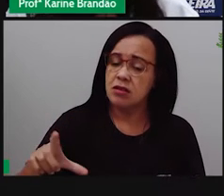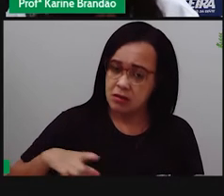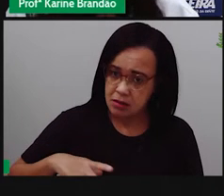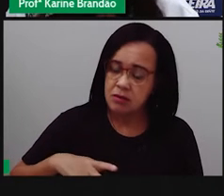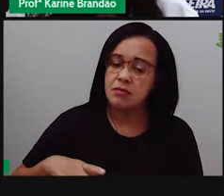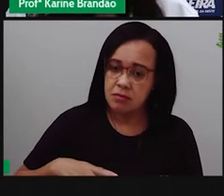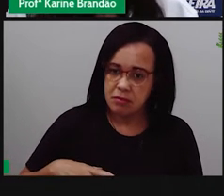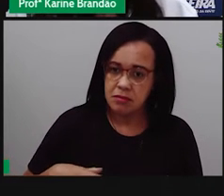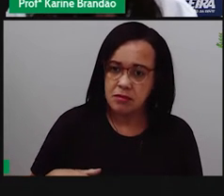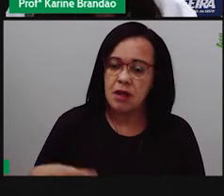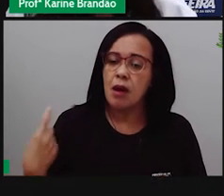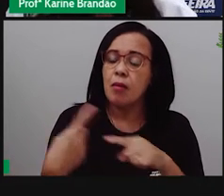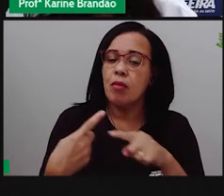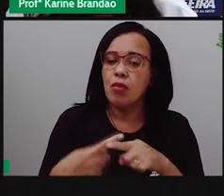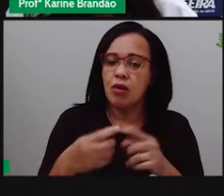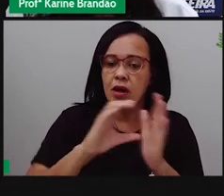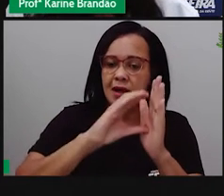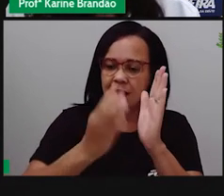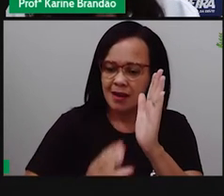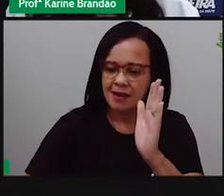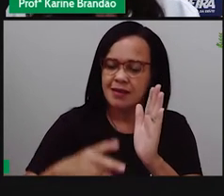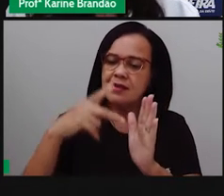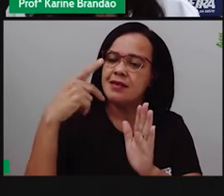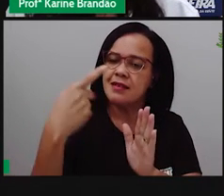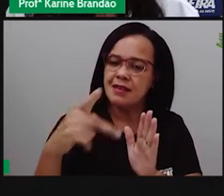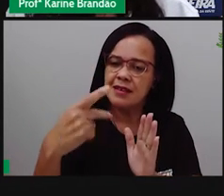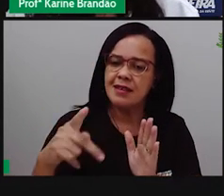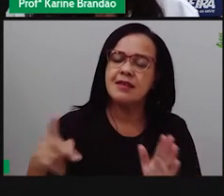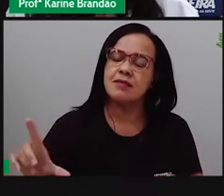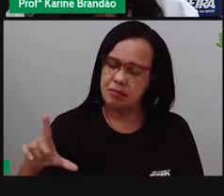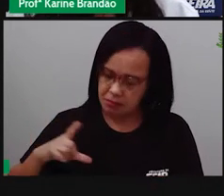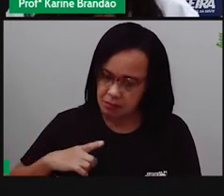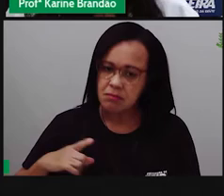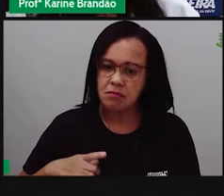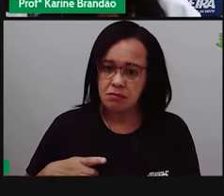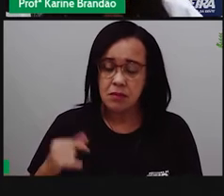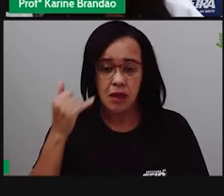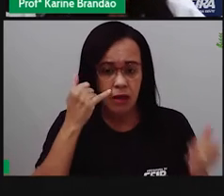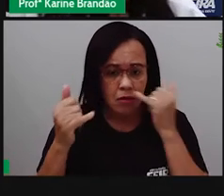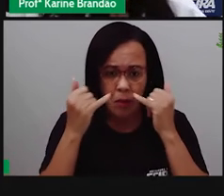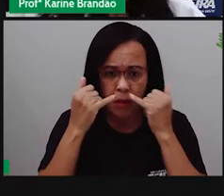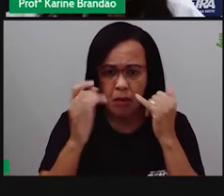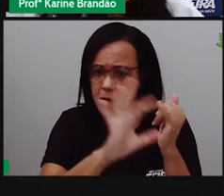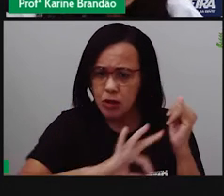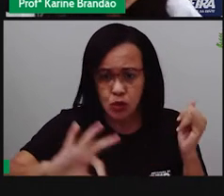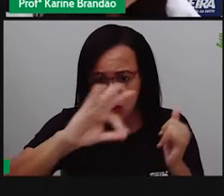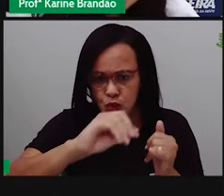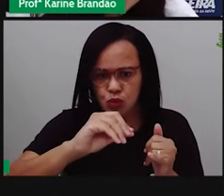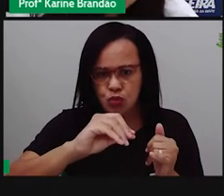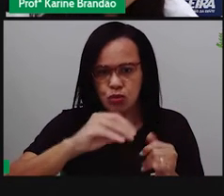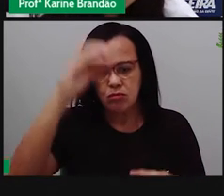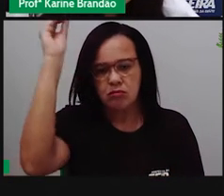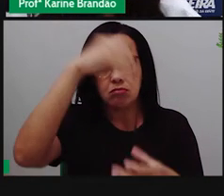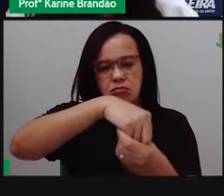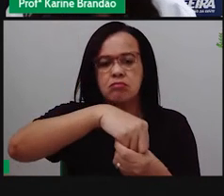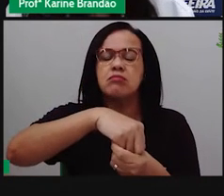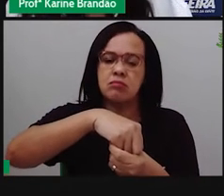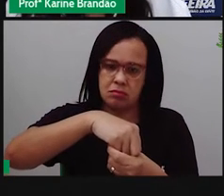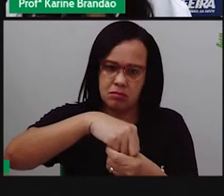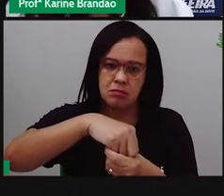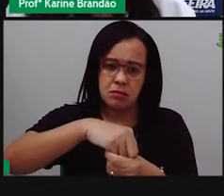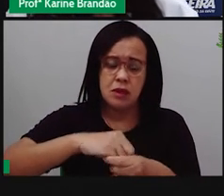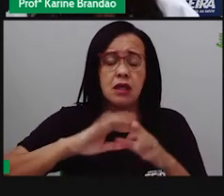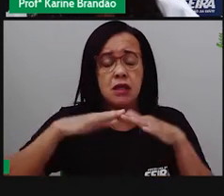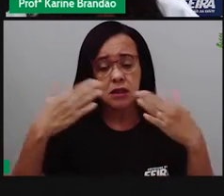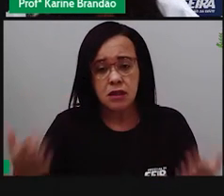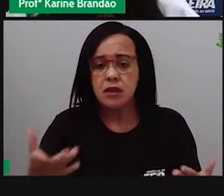características, essas informações. E aí, então, a gente observa aqui, e Charles Darwin também observou,